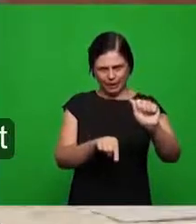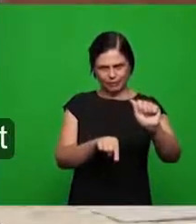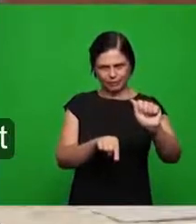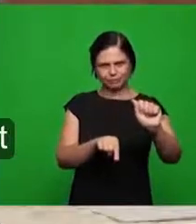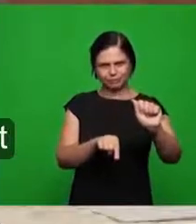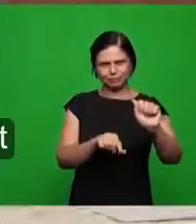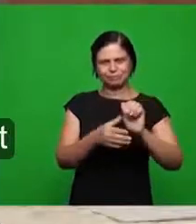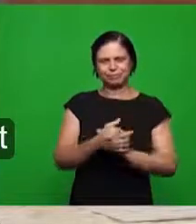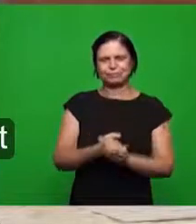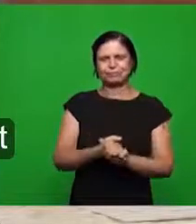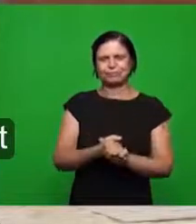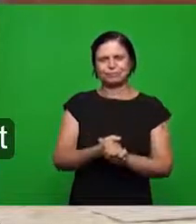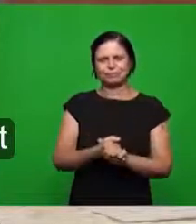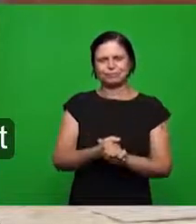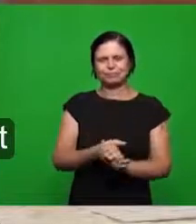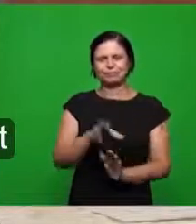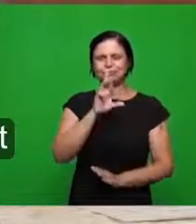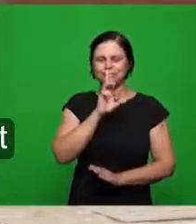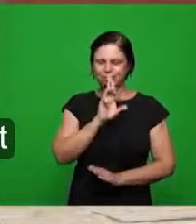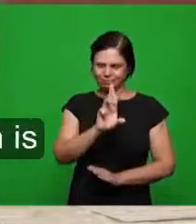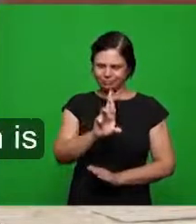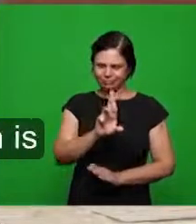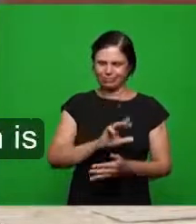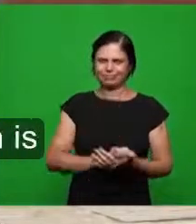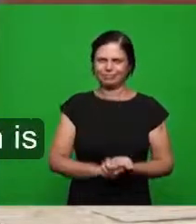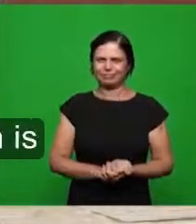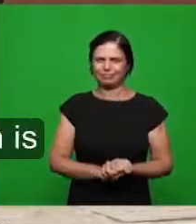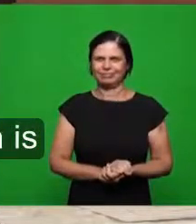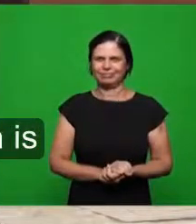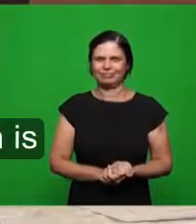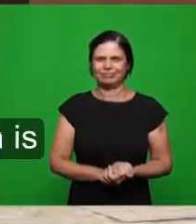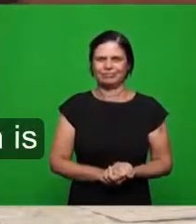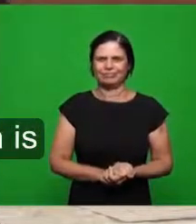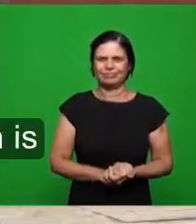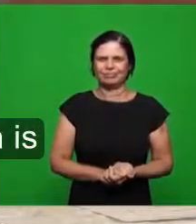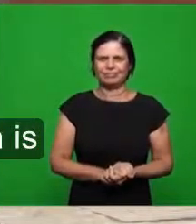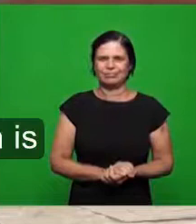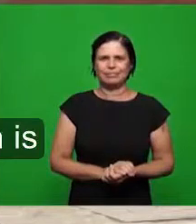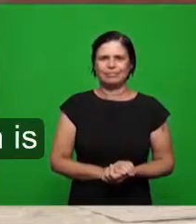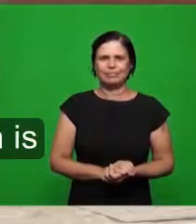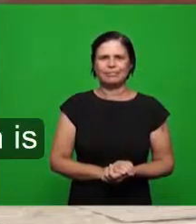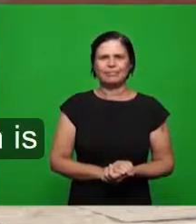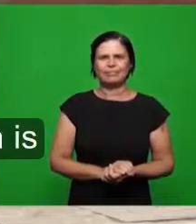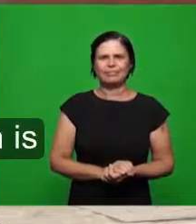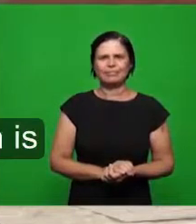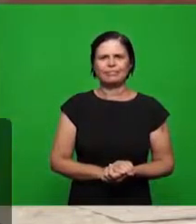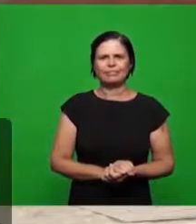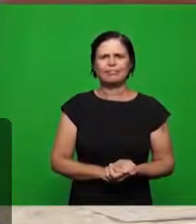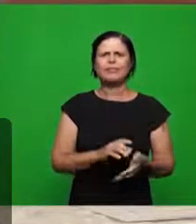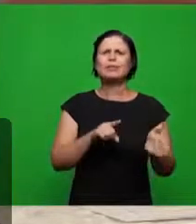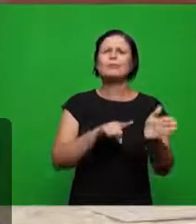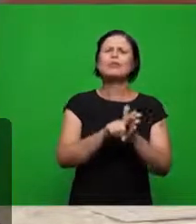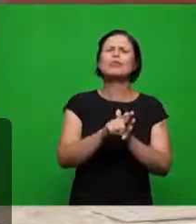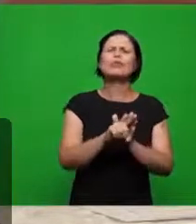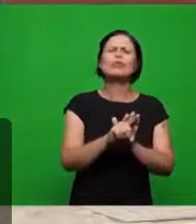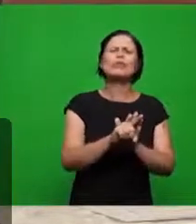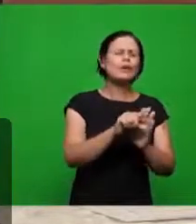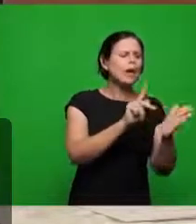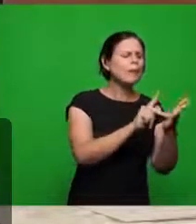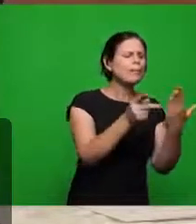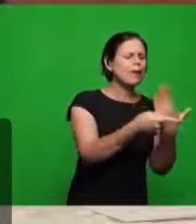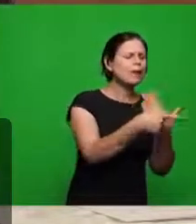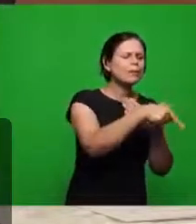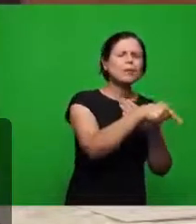enunciado e agora a resposta a respeito daquilo que foi perguntado aos irmãos a pergunta qual o nome da